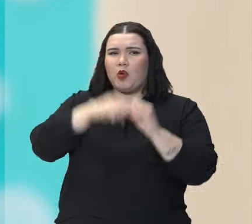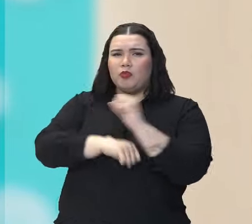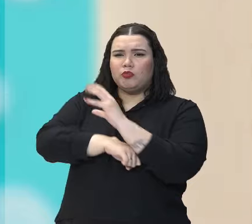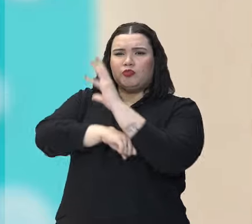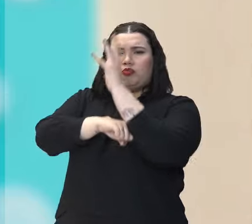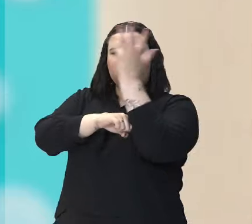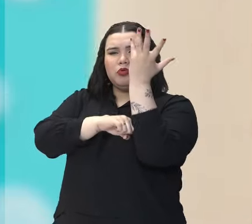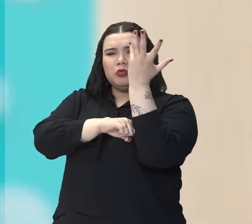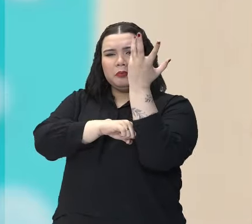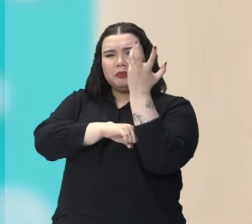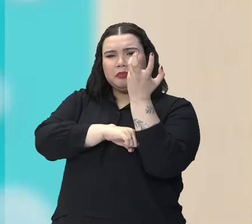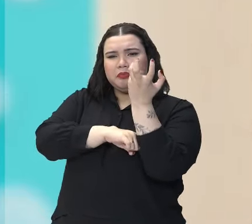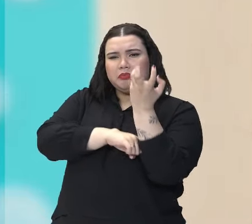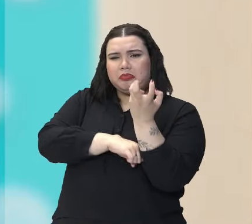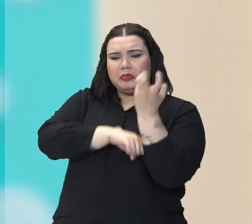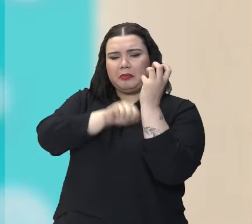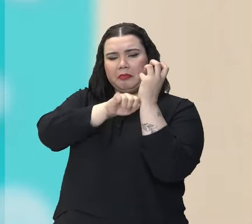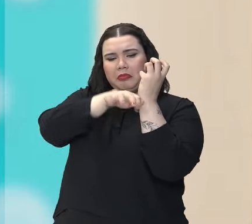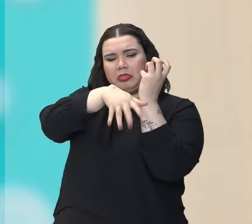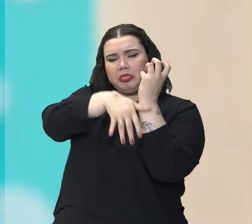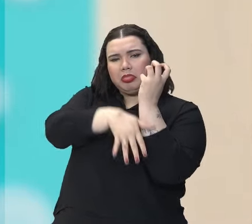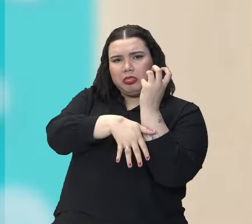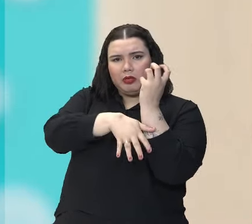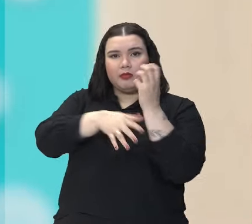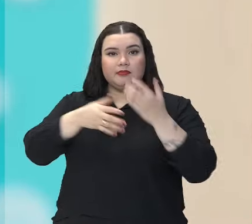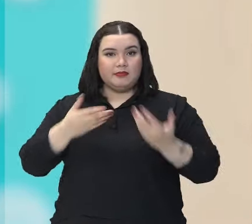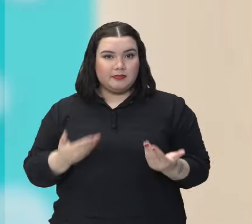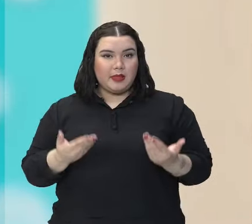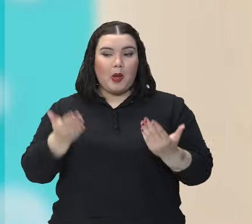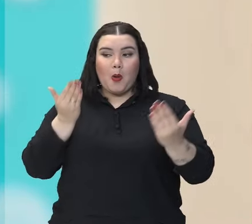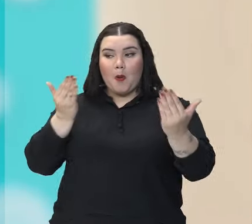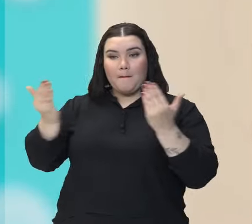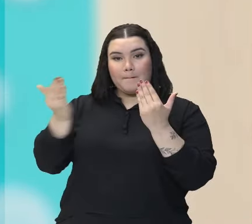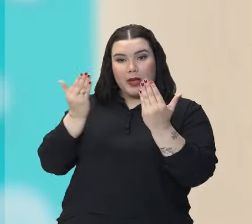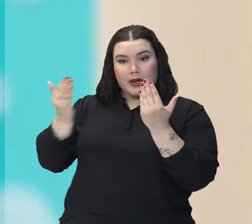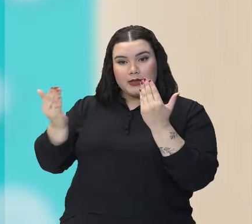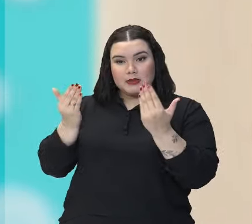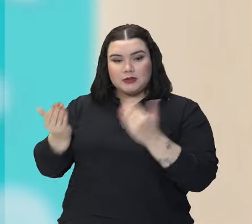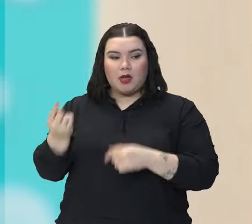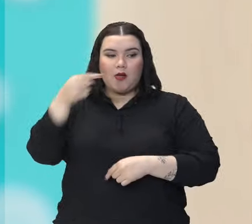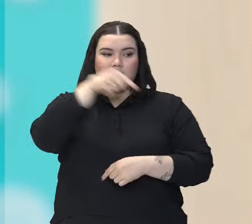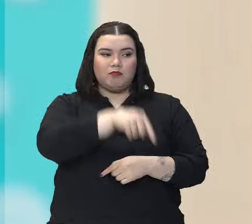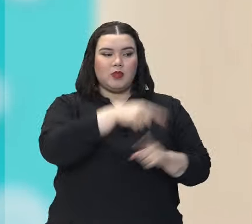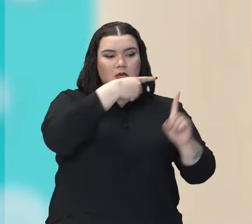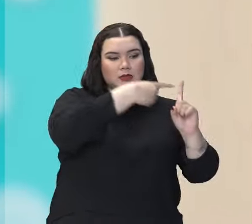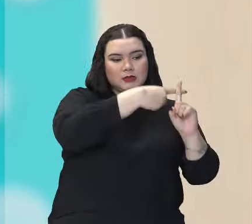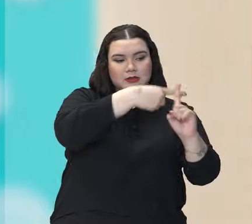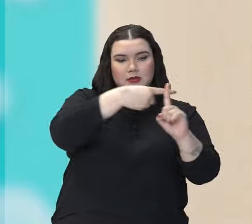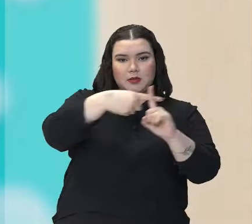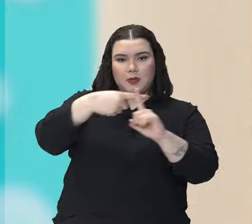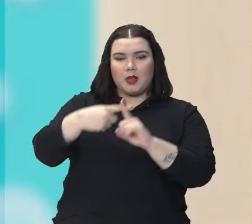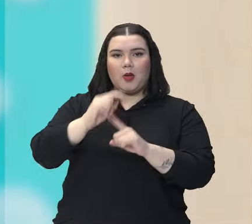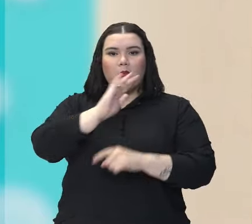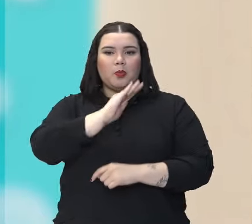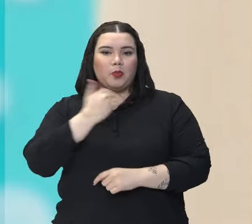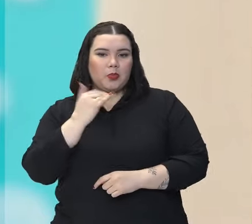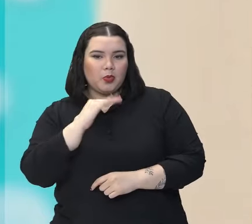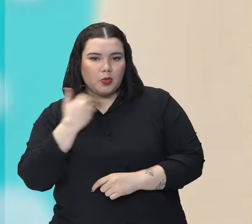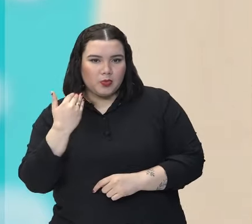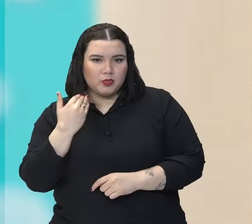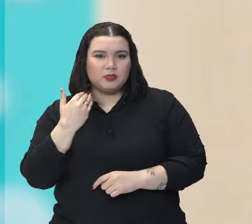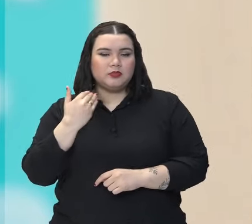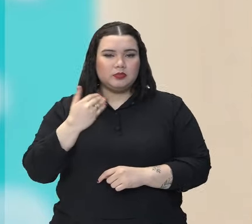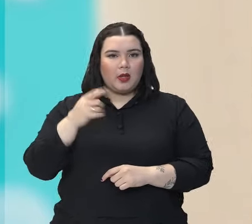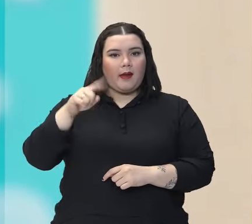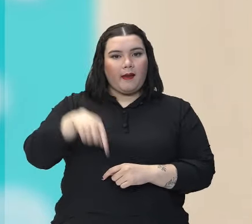faz esta comparação. Então, a intenção desta palavra cemitério, dentro deste texto, a intenção do autor, foi